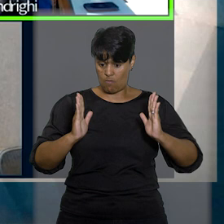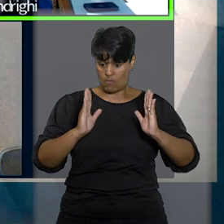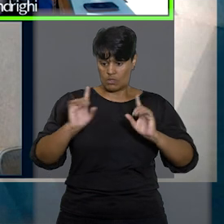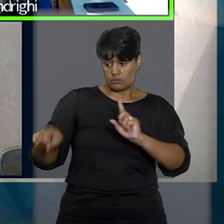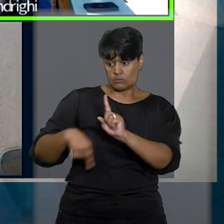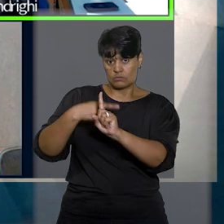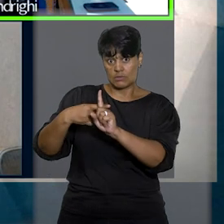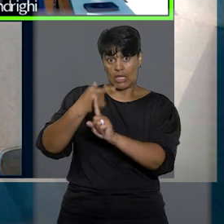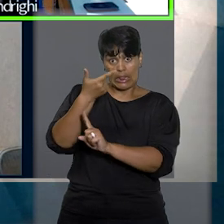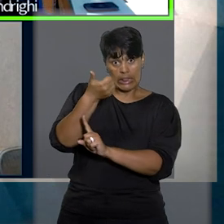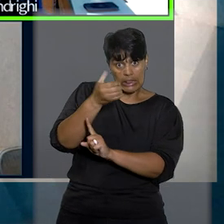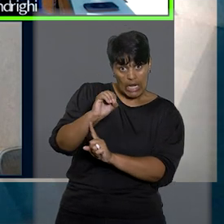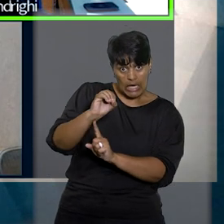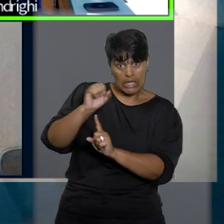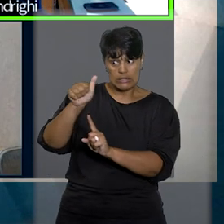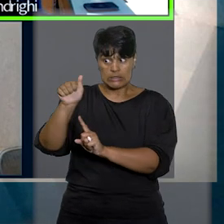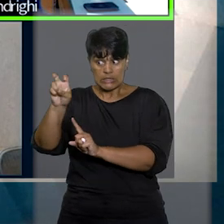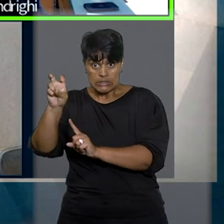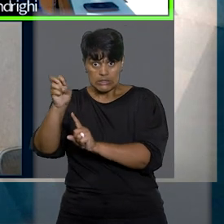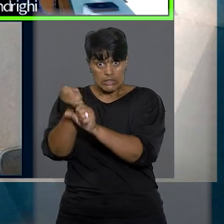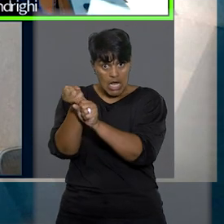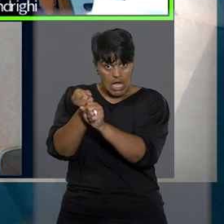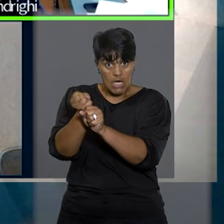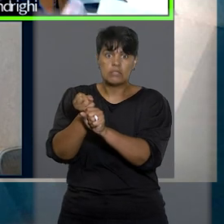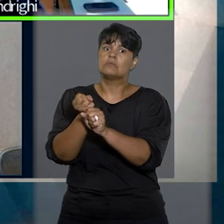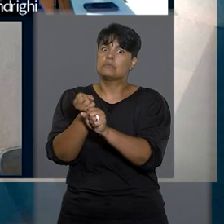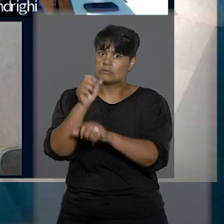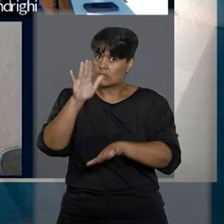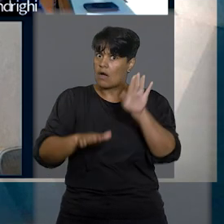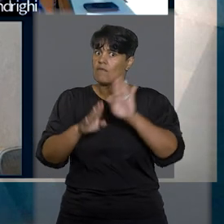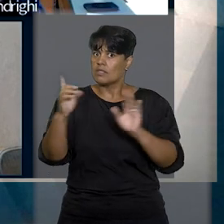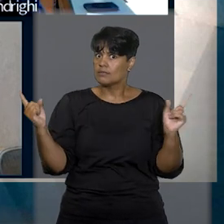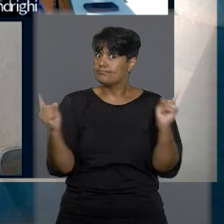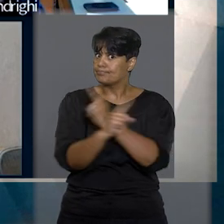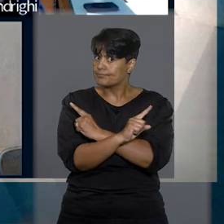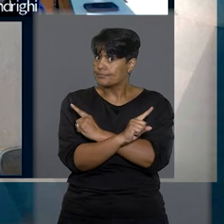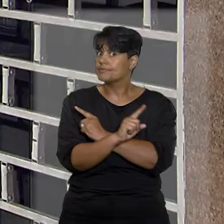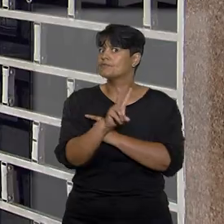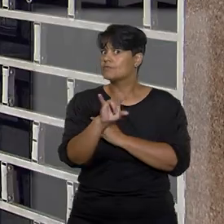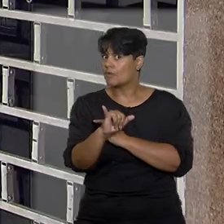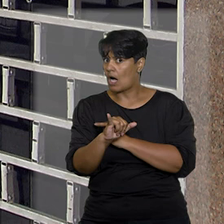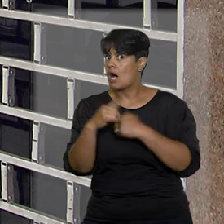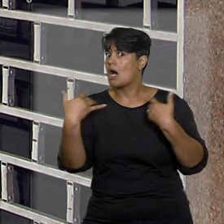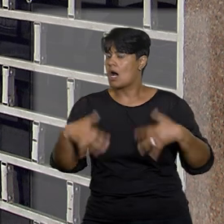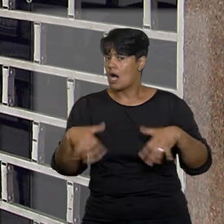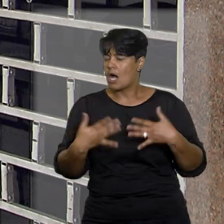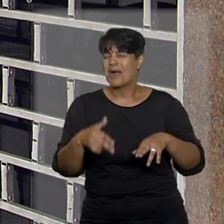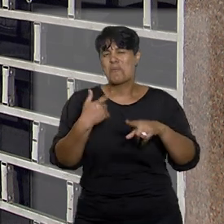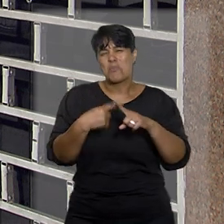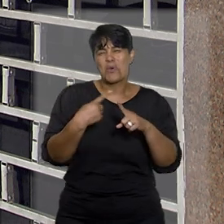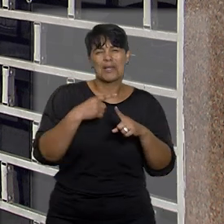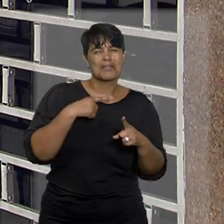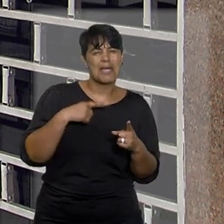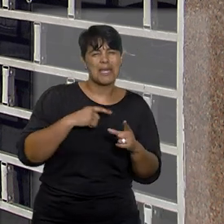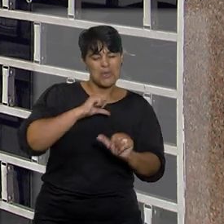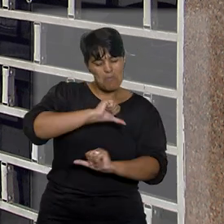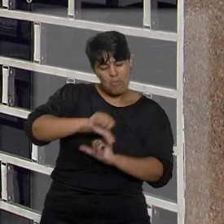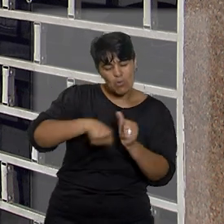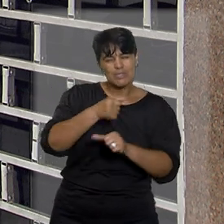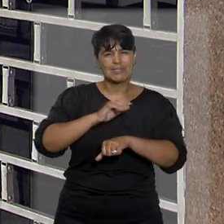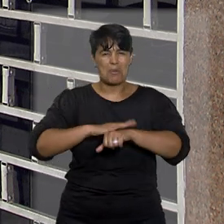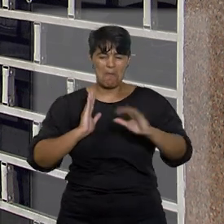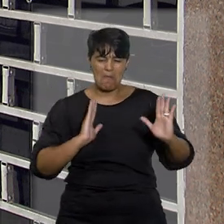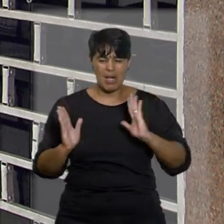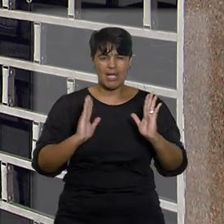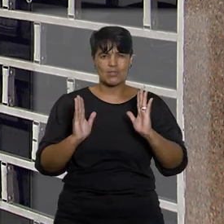10, 15, 20 anos poderia contrariar a própria finalidade do Instituto, dadas as sensíveis mudanças de